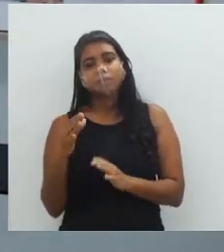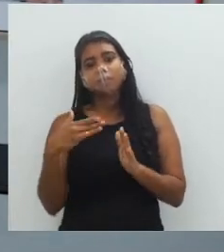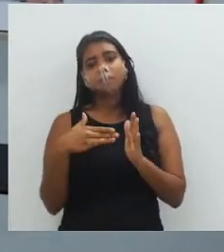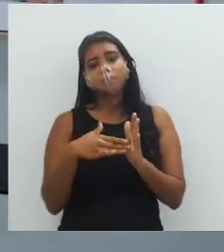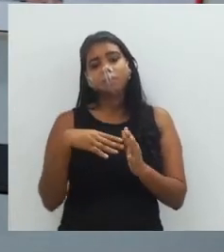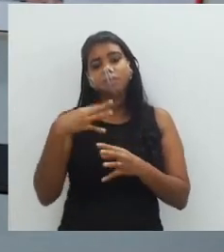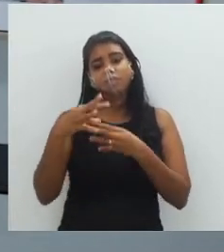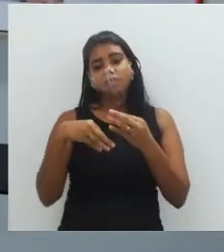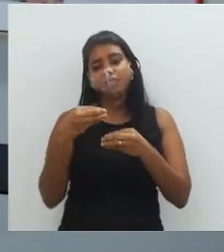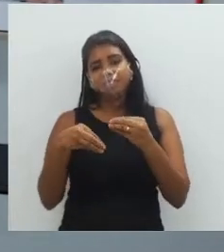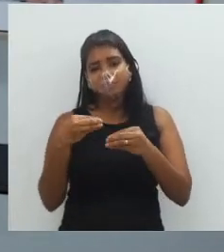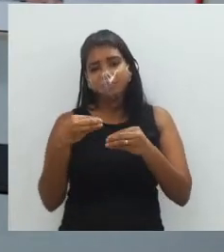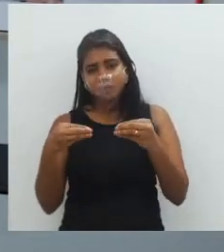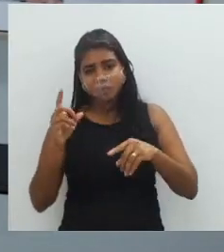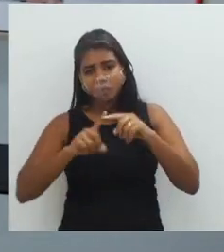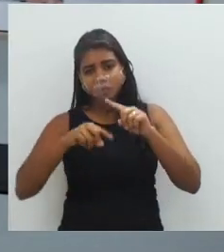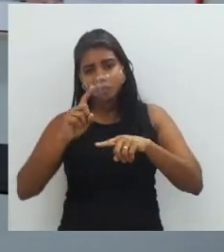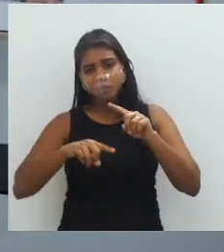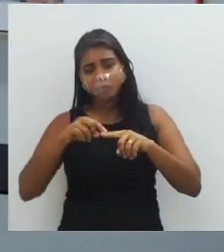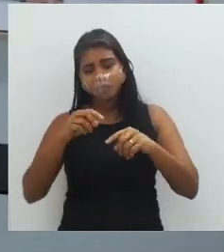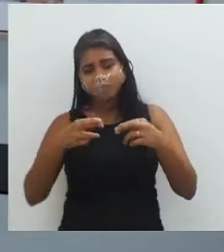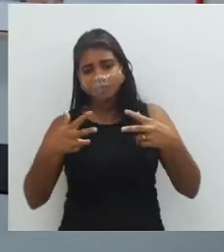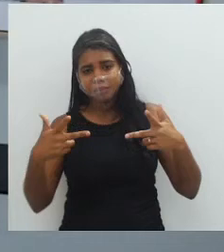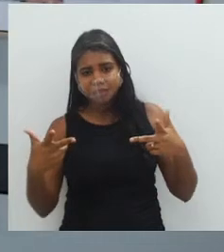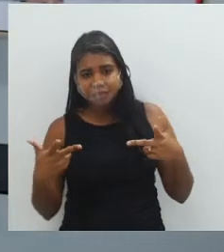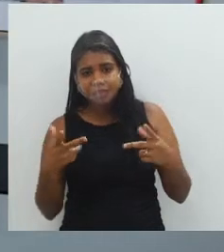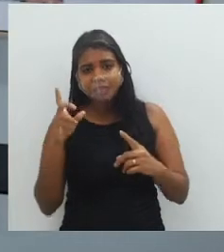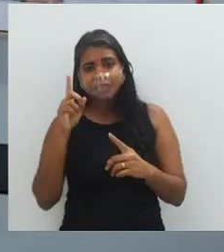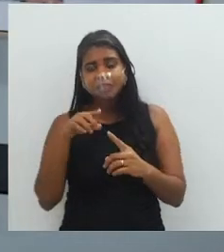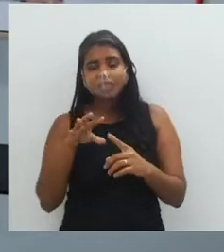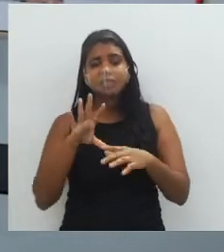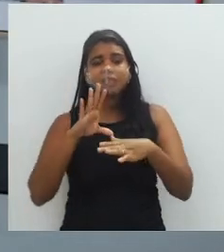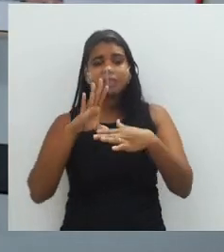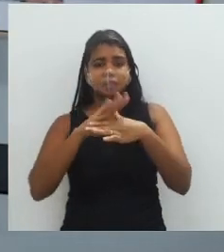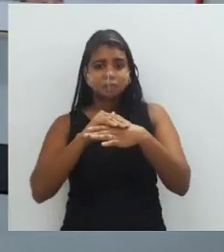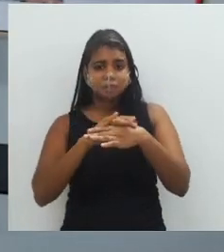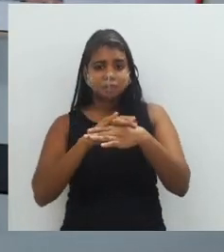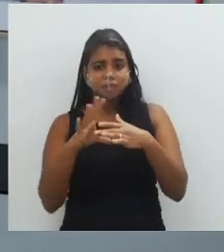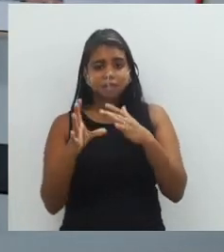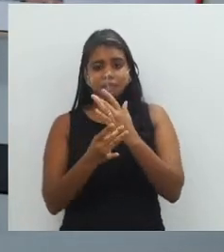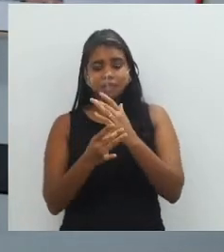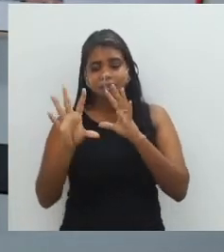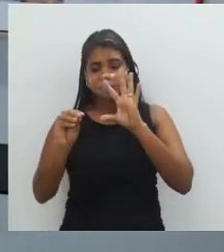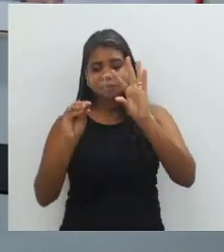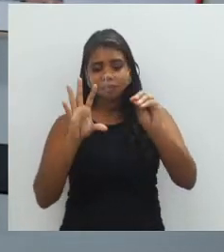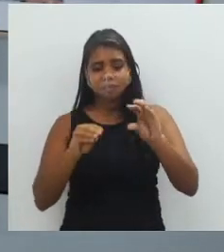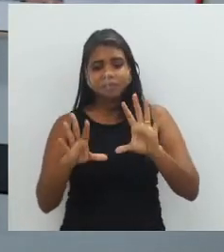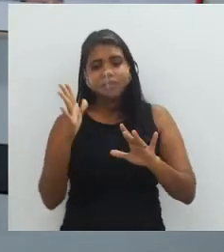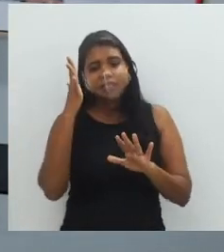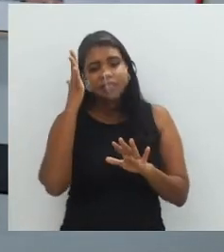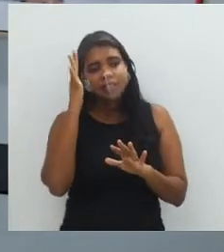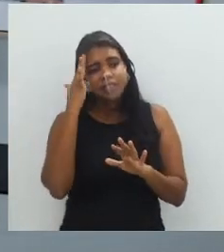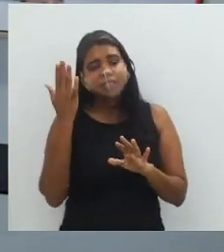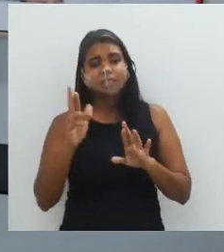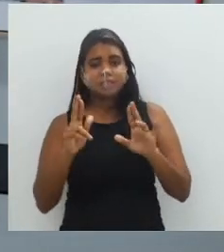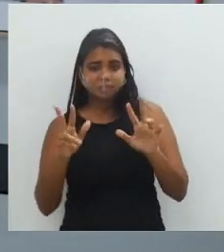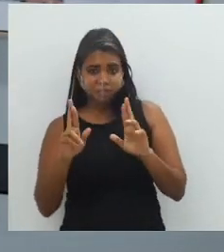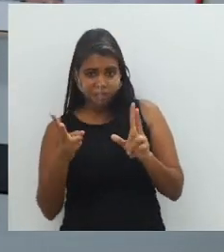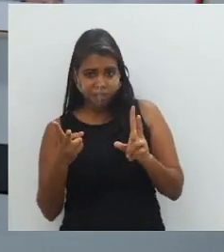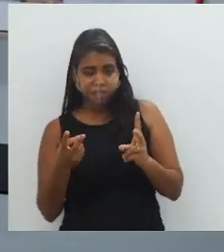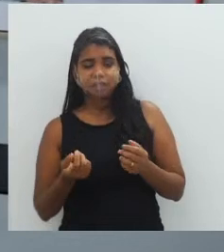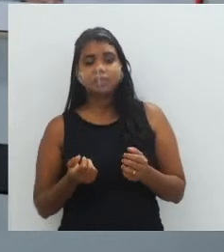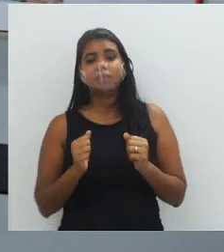essa mistura de materiais e que, se através do tato a gente conseguir identificar, né? Formas